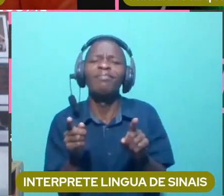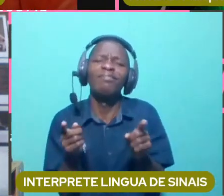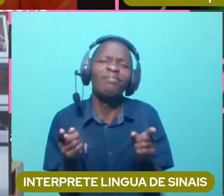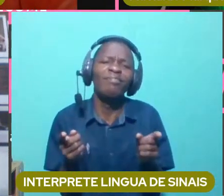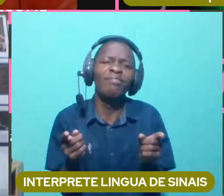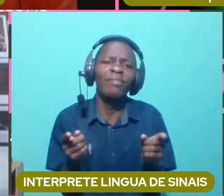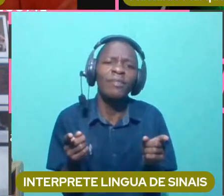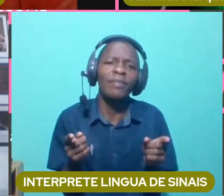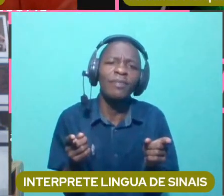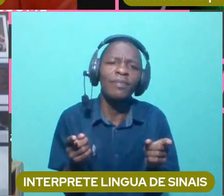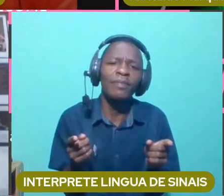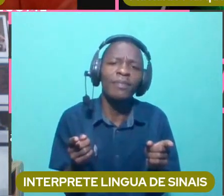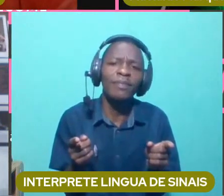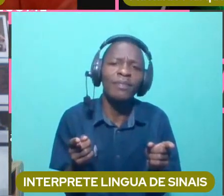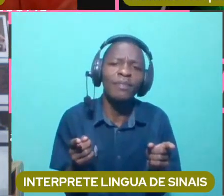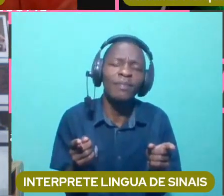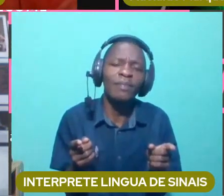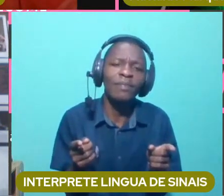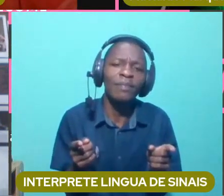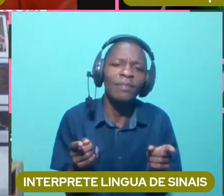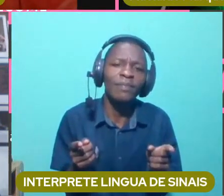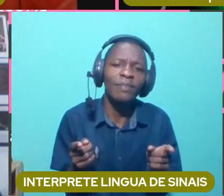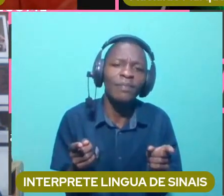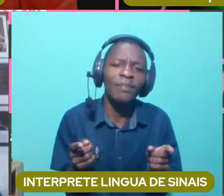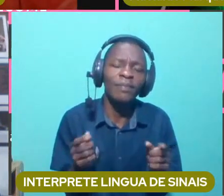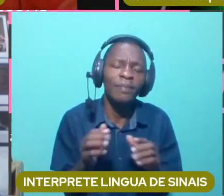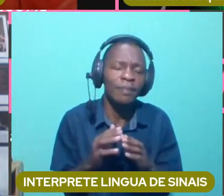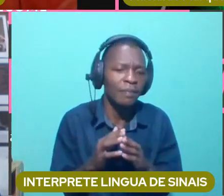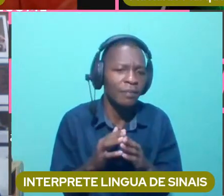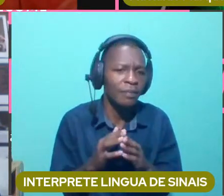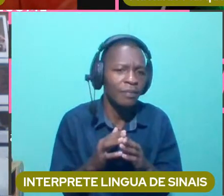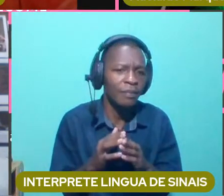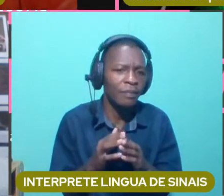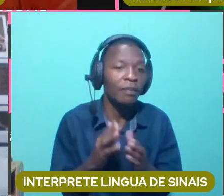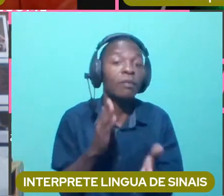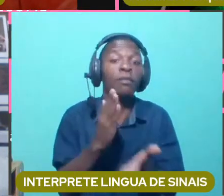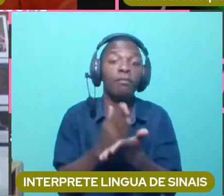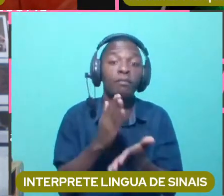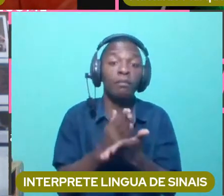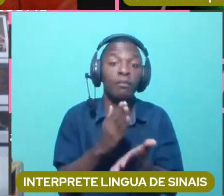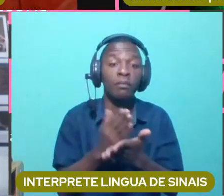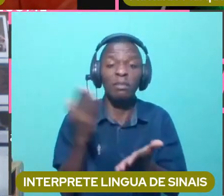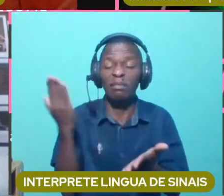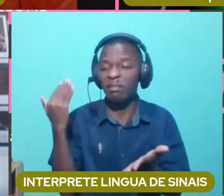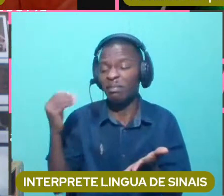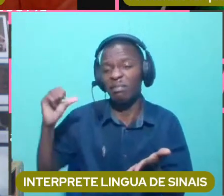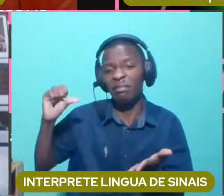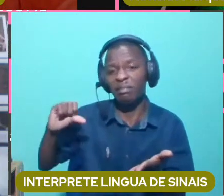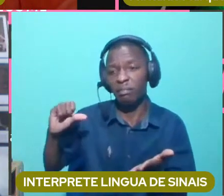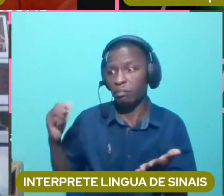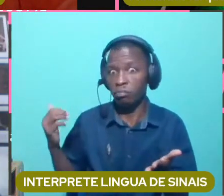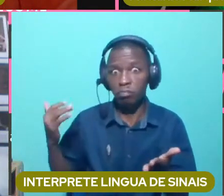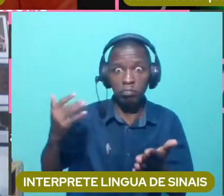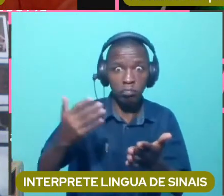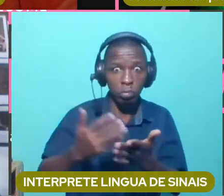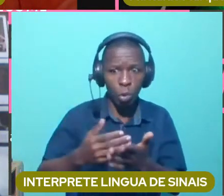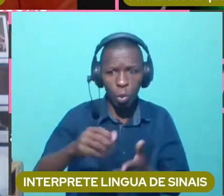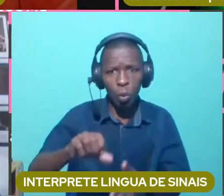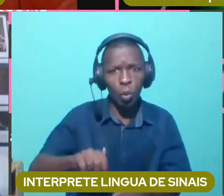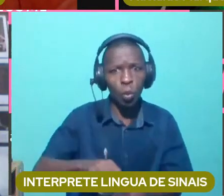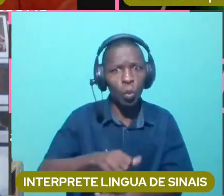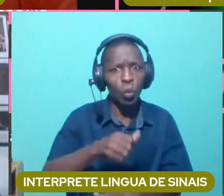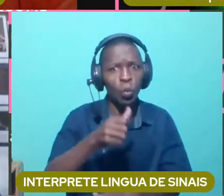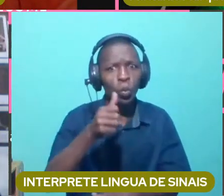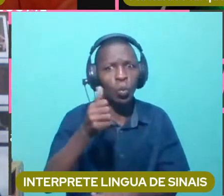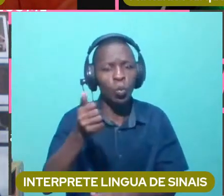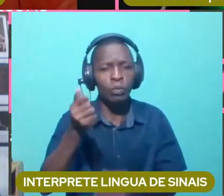progressos, podemos acrescentar muitas coisas, evoluímos bastante, mas temos desafios, podemos mudar a mentalidade,